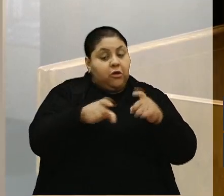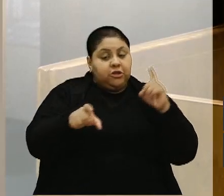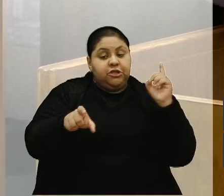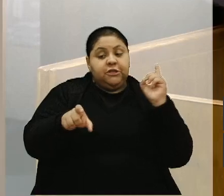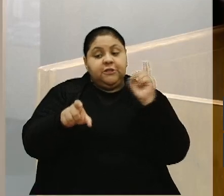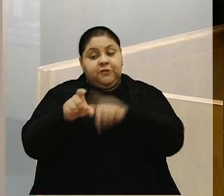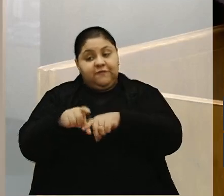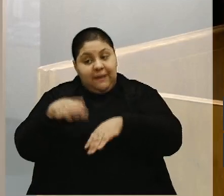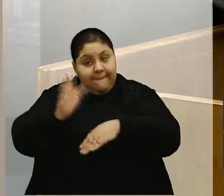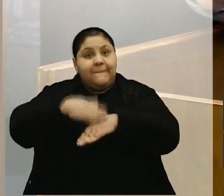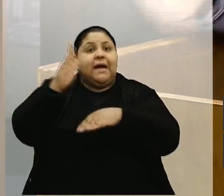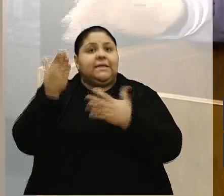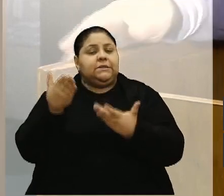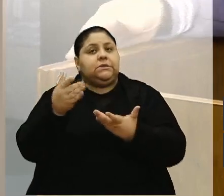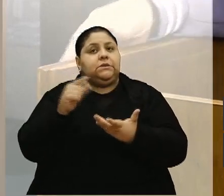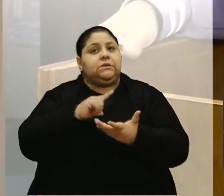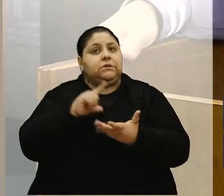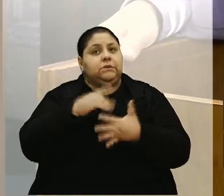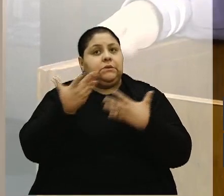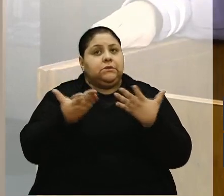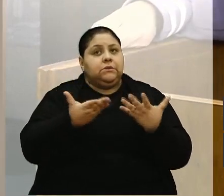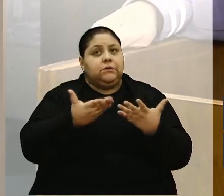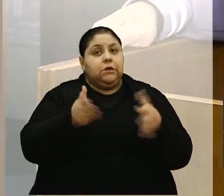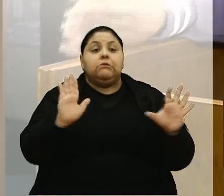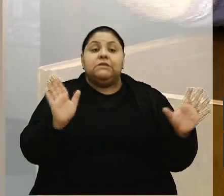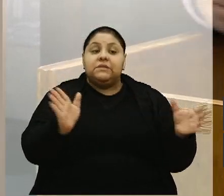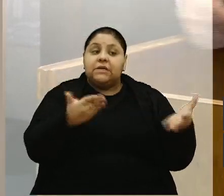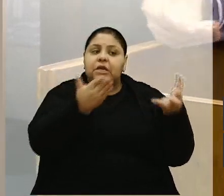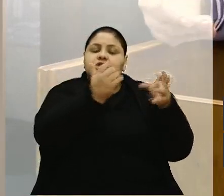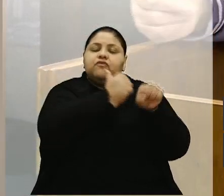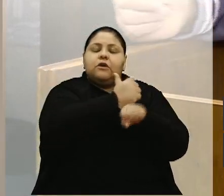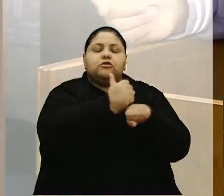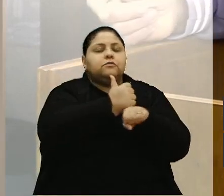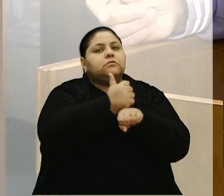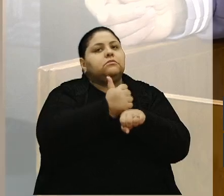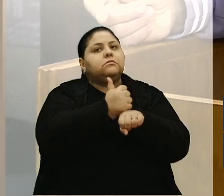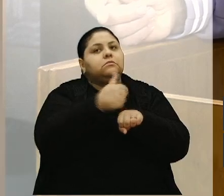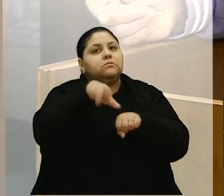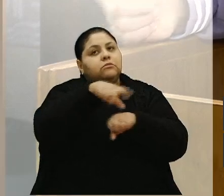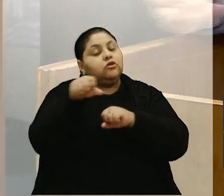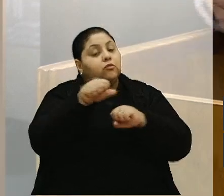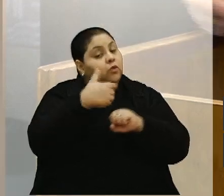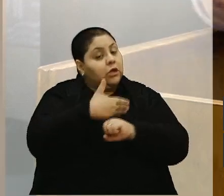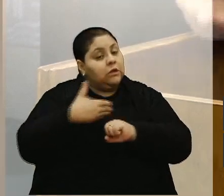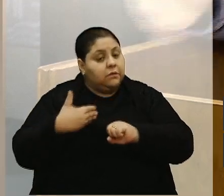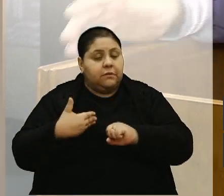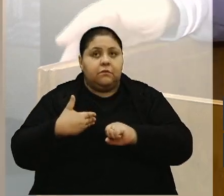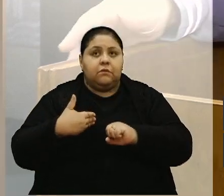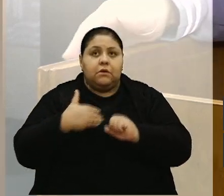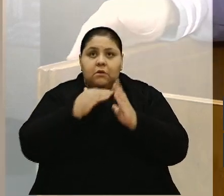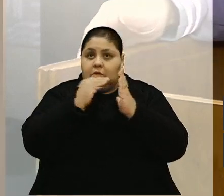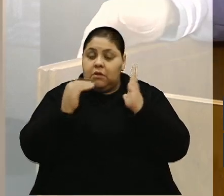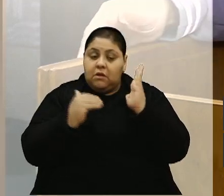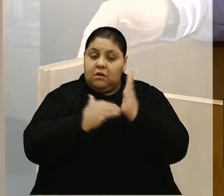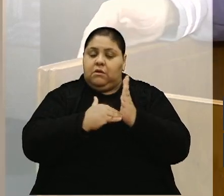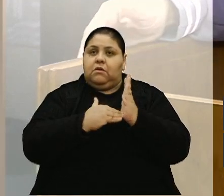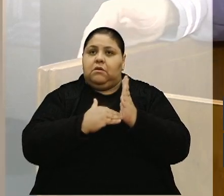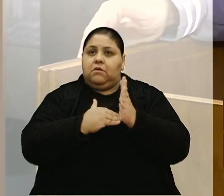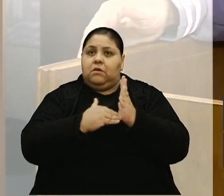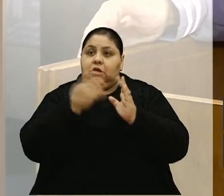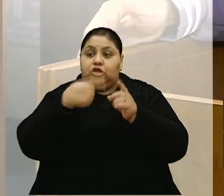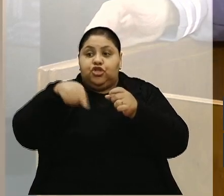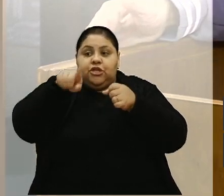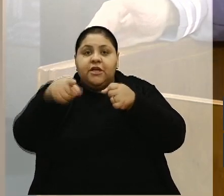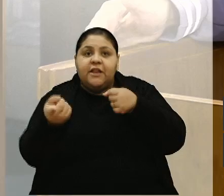e ainda tem que, tem que, enfim, incentivar os agricultores, nós, o poder público daqui, que o mínimo de poder de ir e vir,